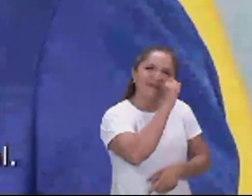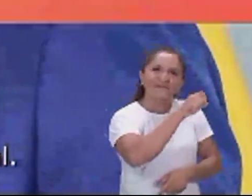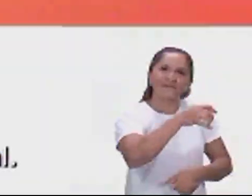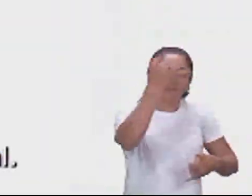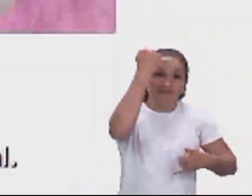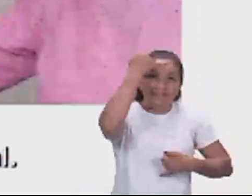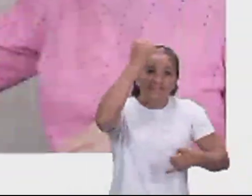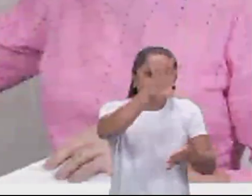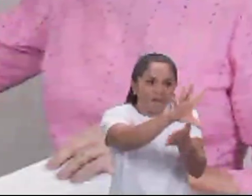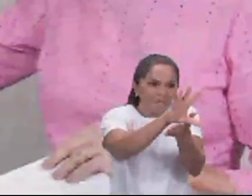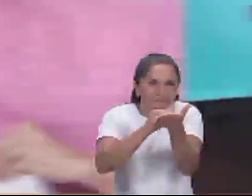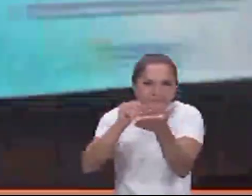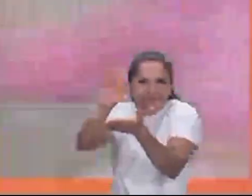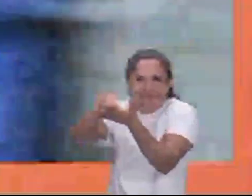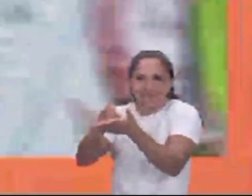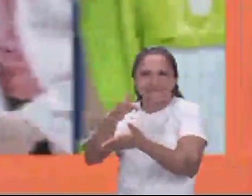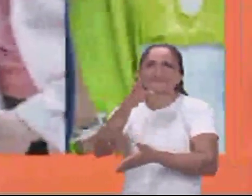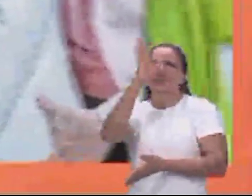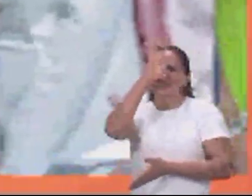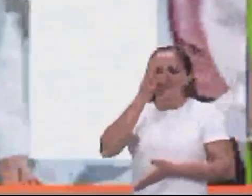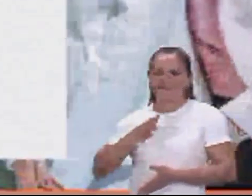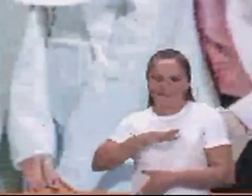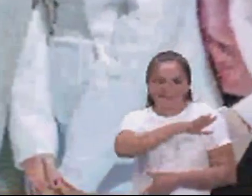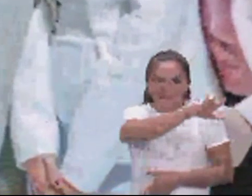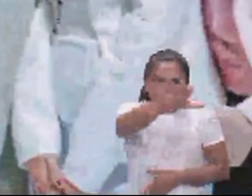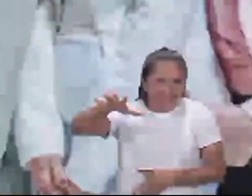Sobral Isolda é exemplo